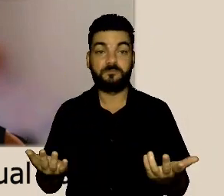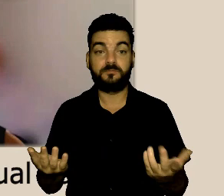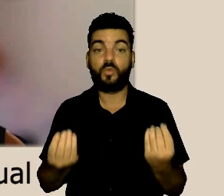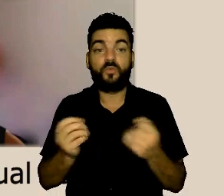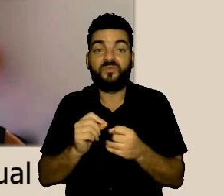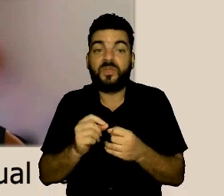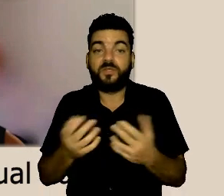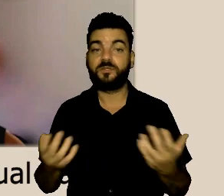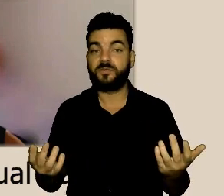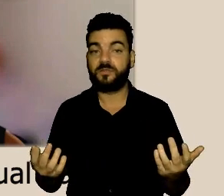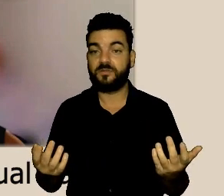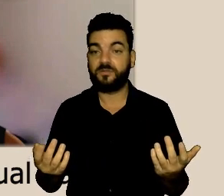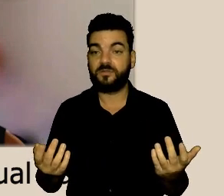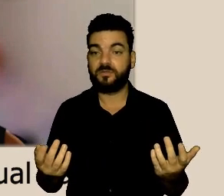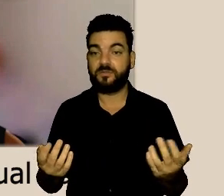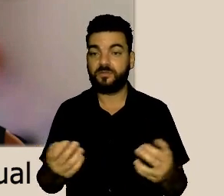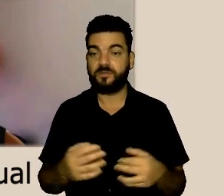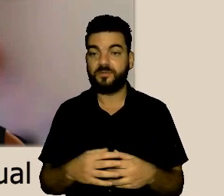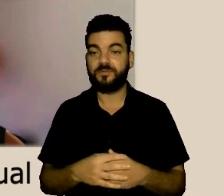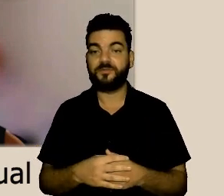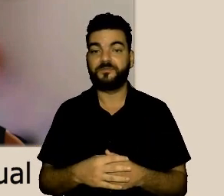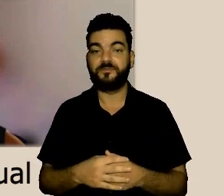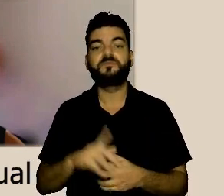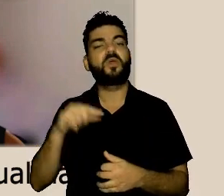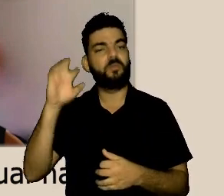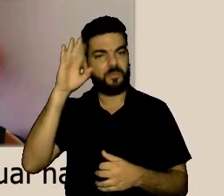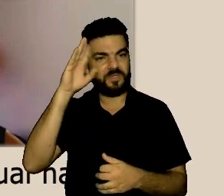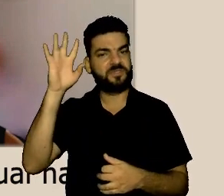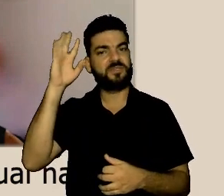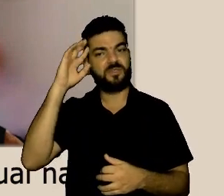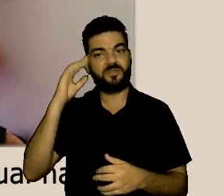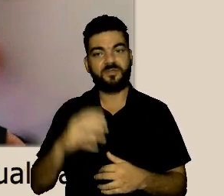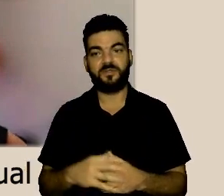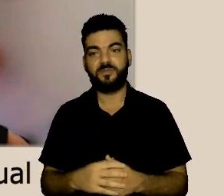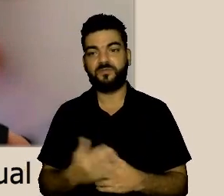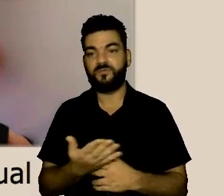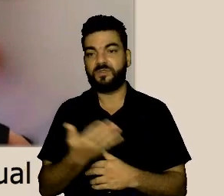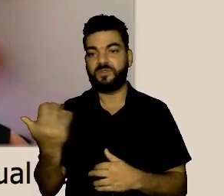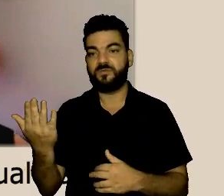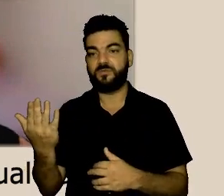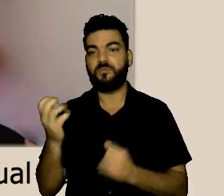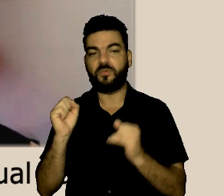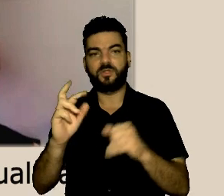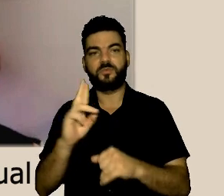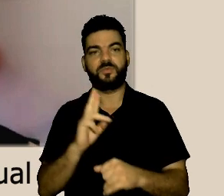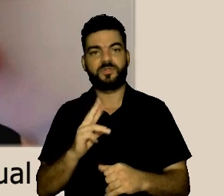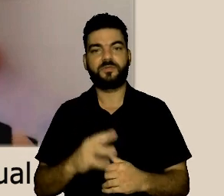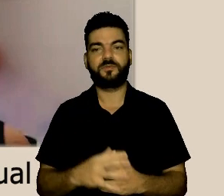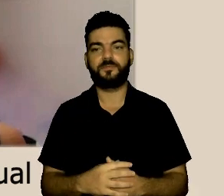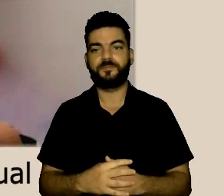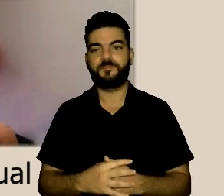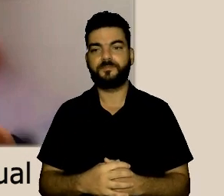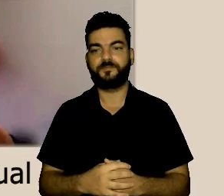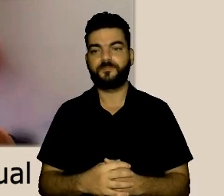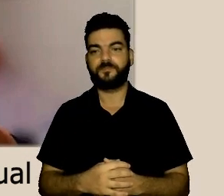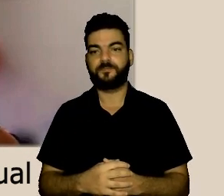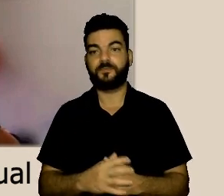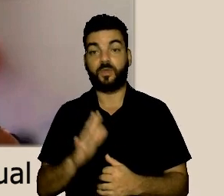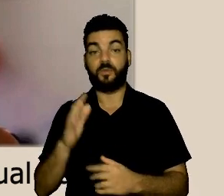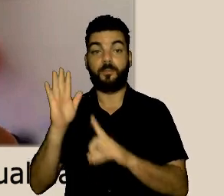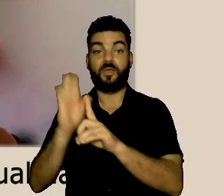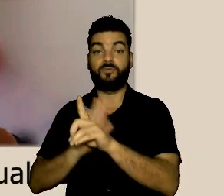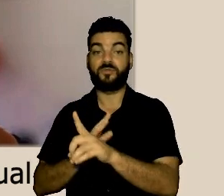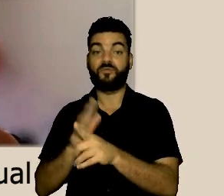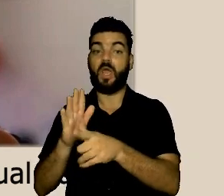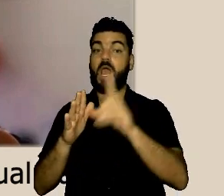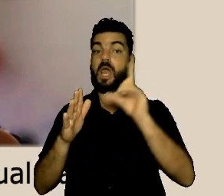colocando uma lupa ele está colocando o nariz onde ele não é chamado é uma provocação que eu faço